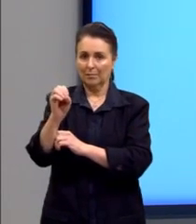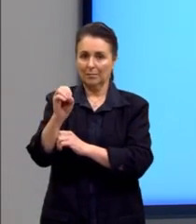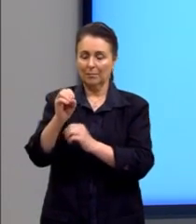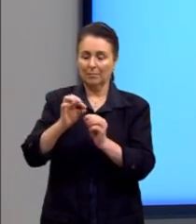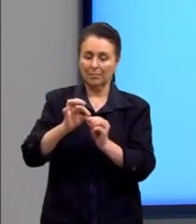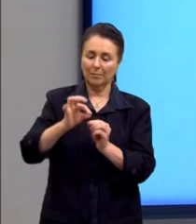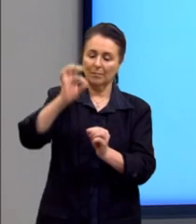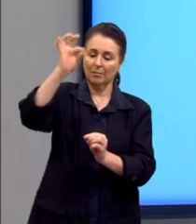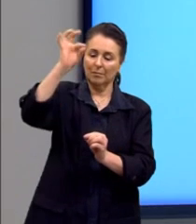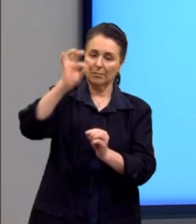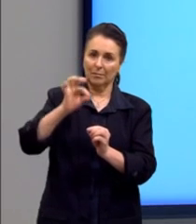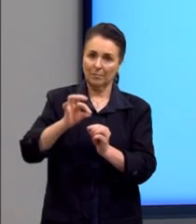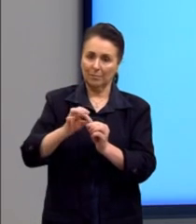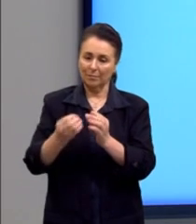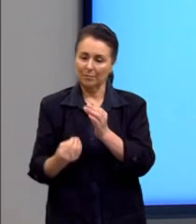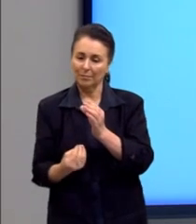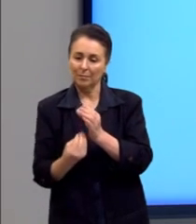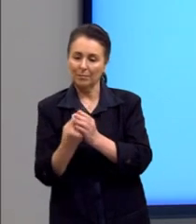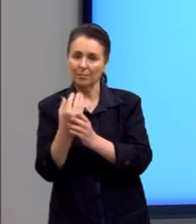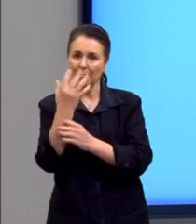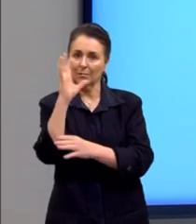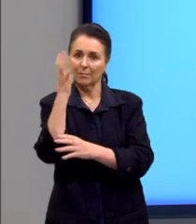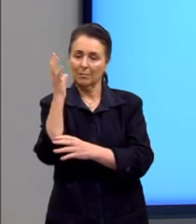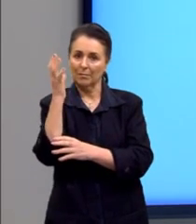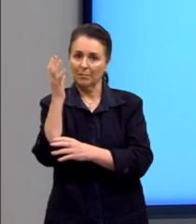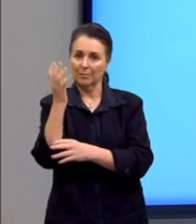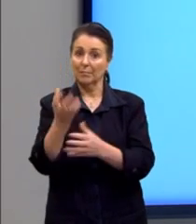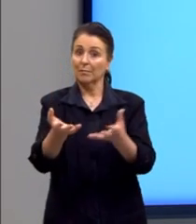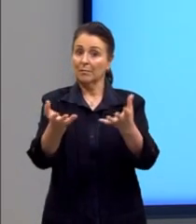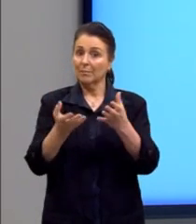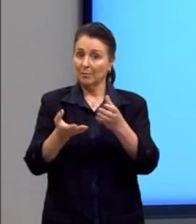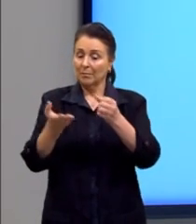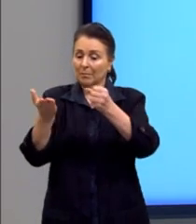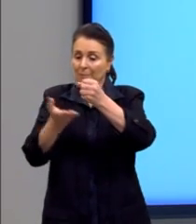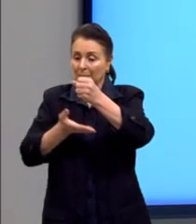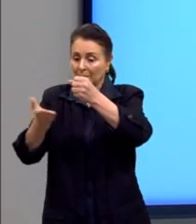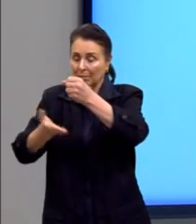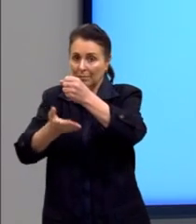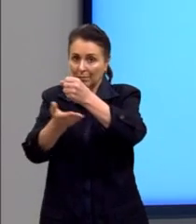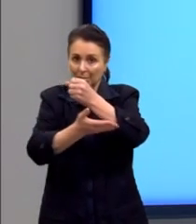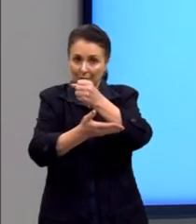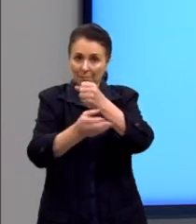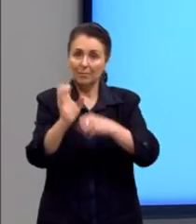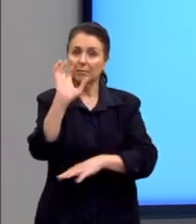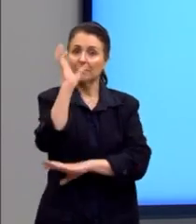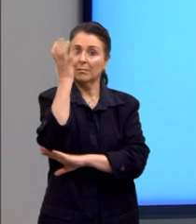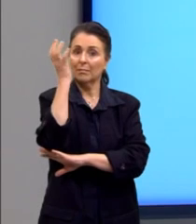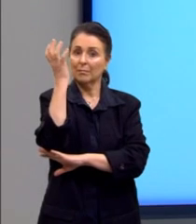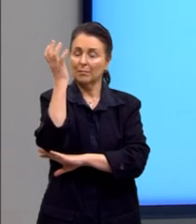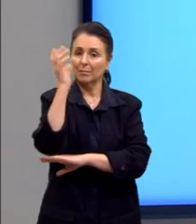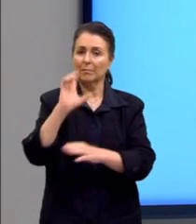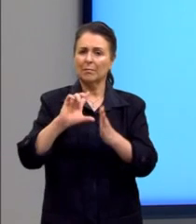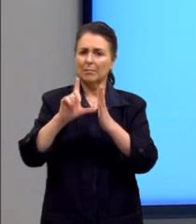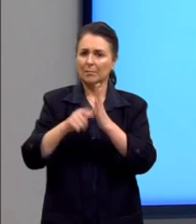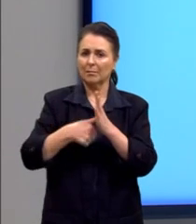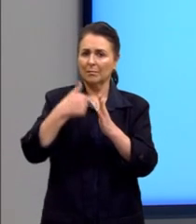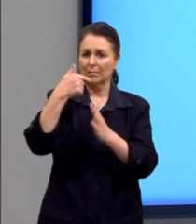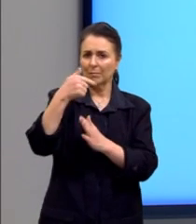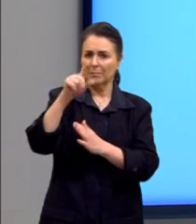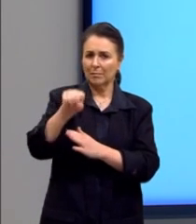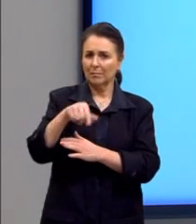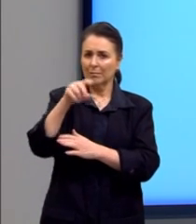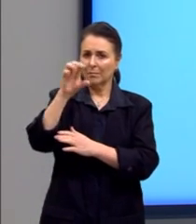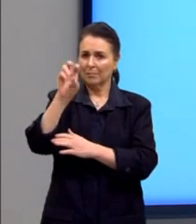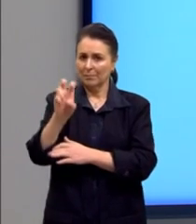quando plantada e deseja-se cortar os eucaliptos quando as mudas crescerem 7,5